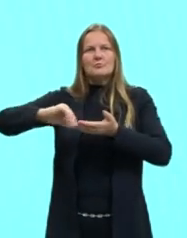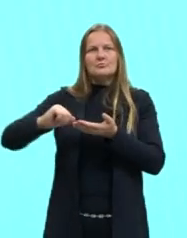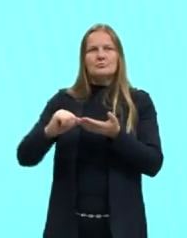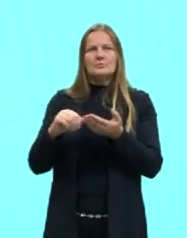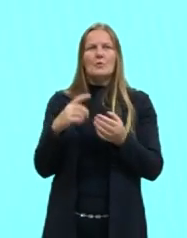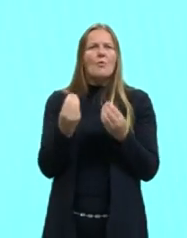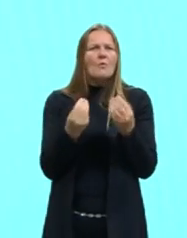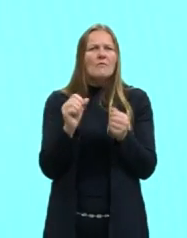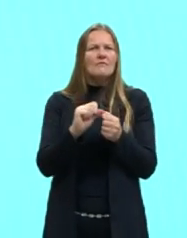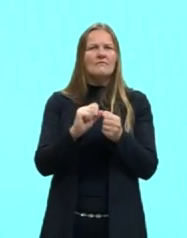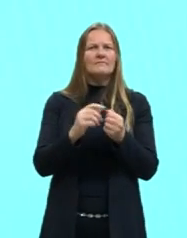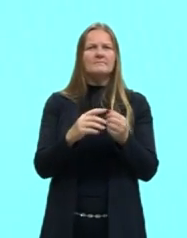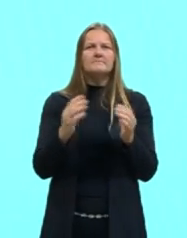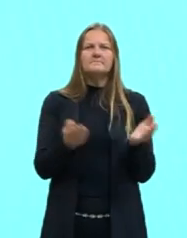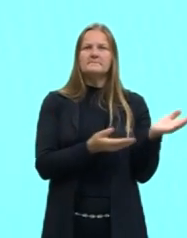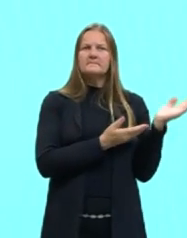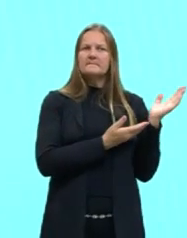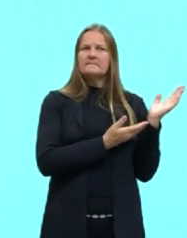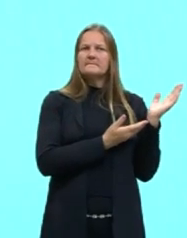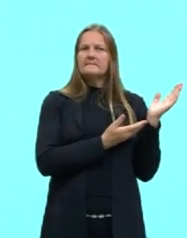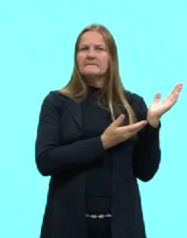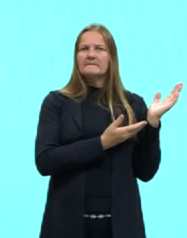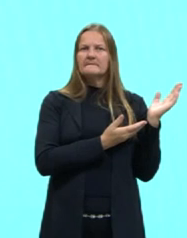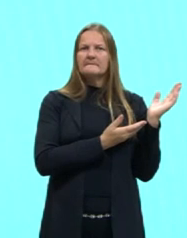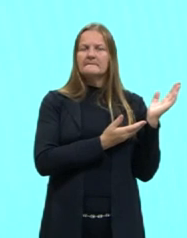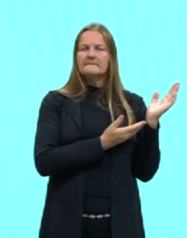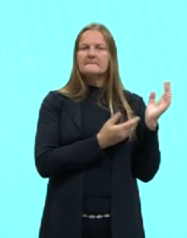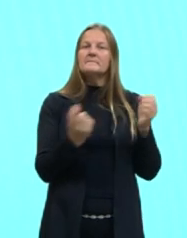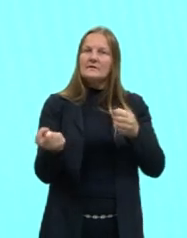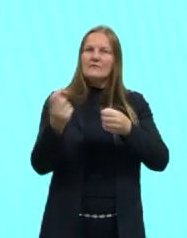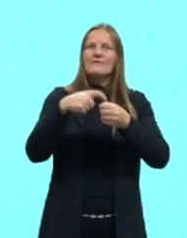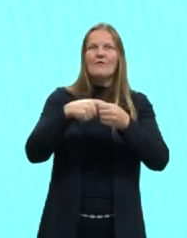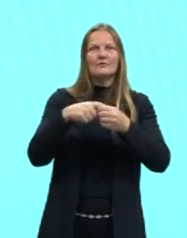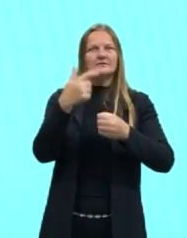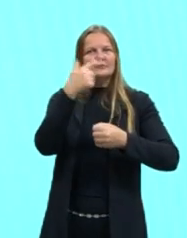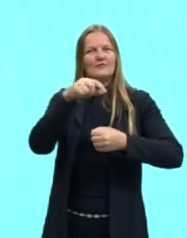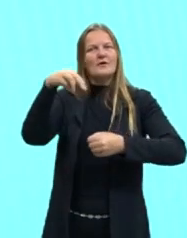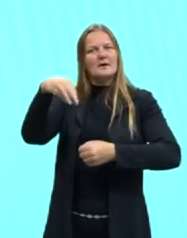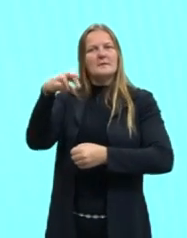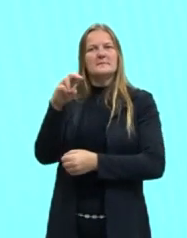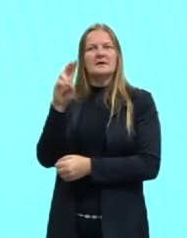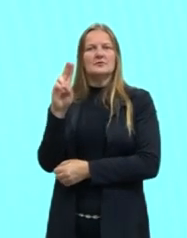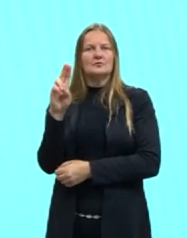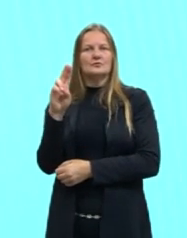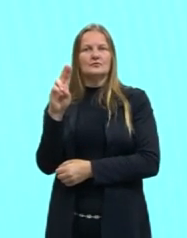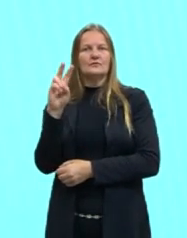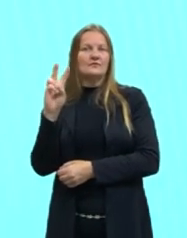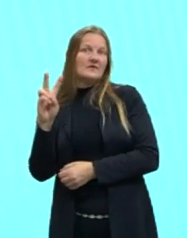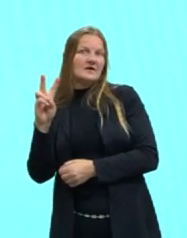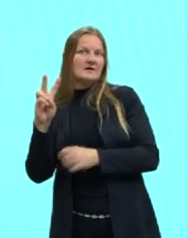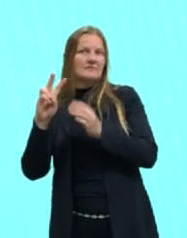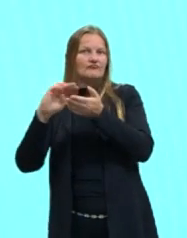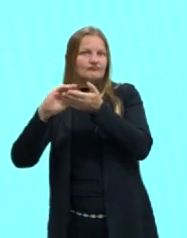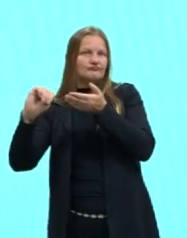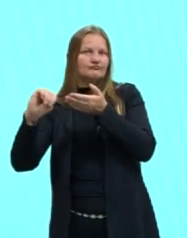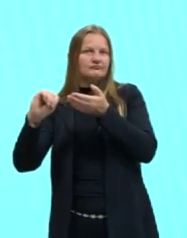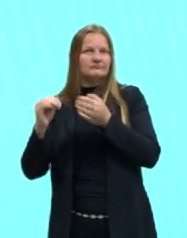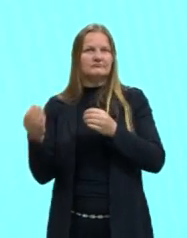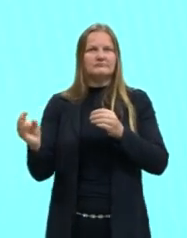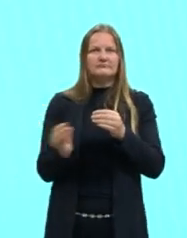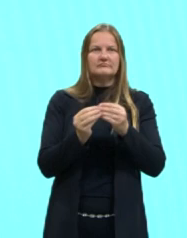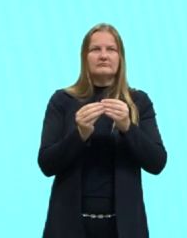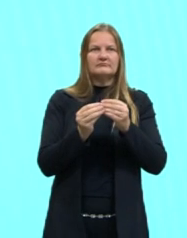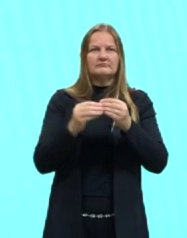para a equação horária do MRU. Então, do MRUV é apenas uma extensão